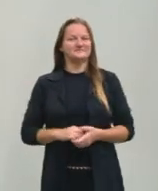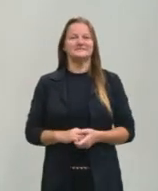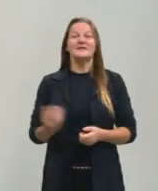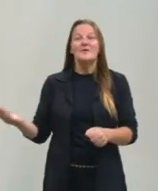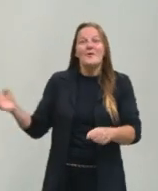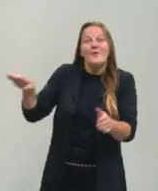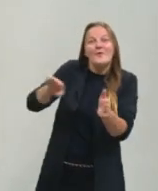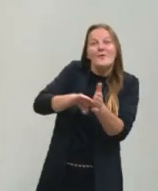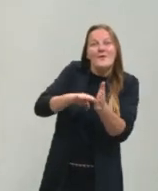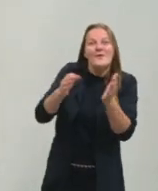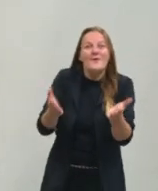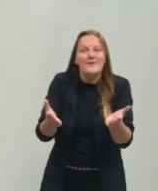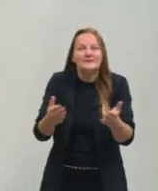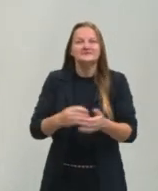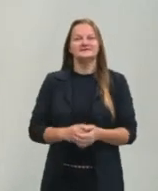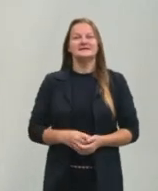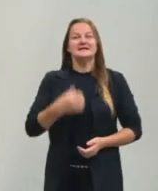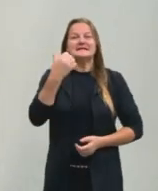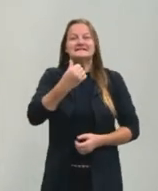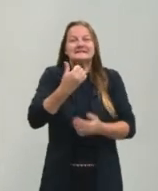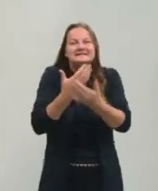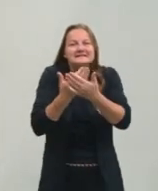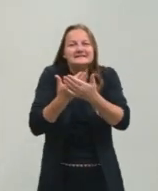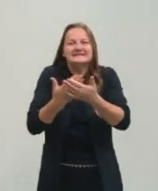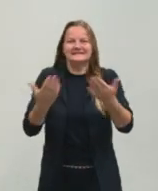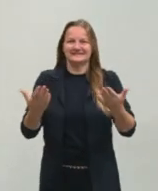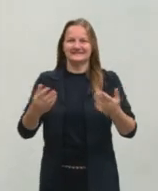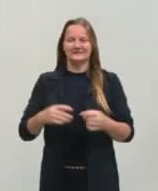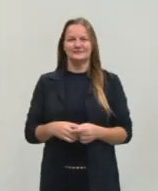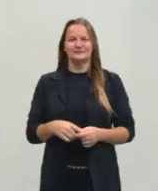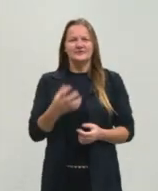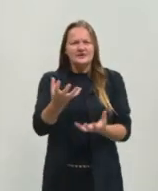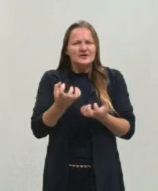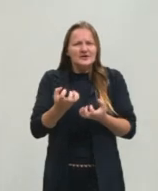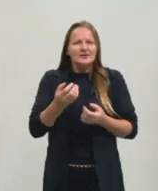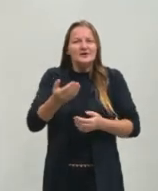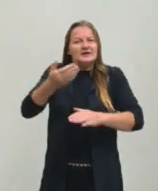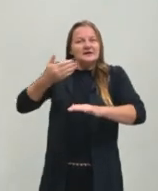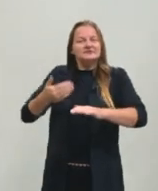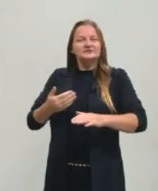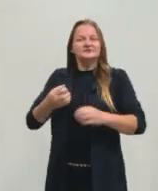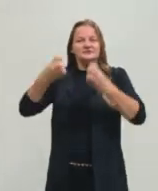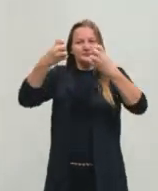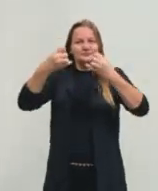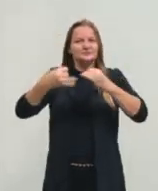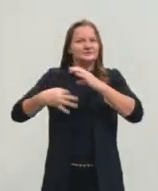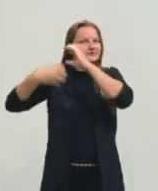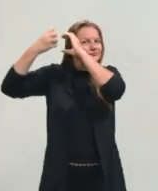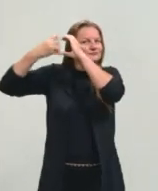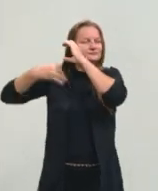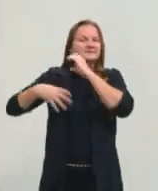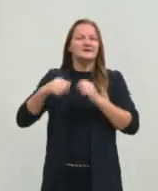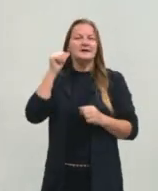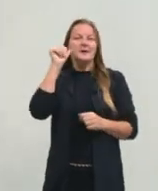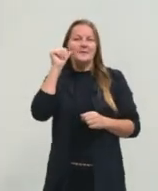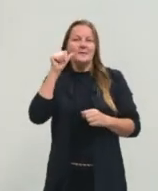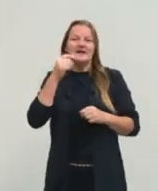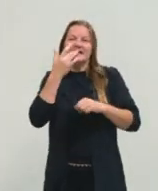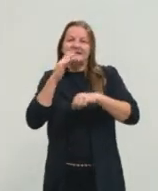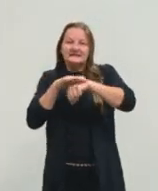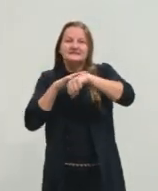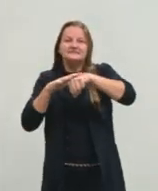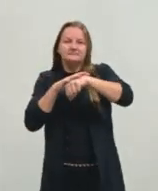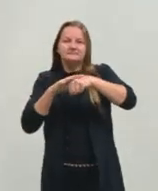Chegamos hoje na nossa sexta aula. Eu quero antes fazer minha audiodescrição. Eu sou uma mulher branca, de